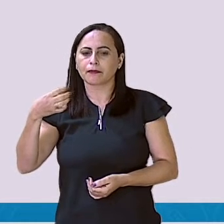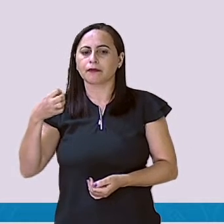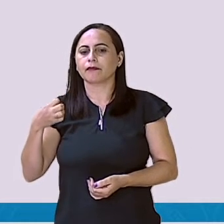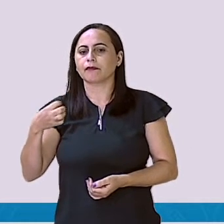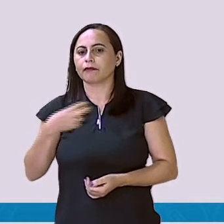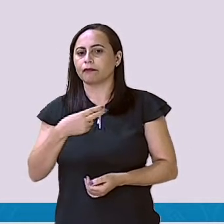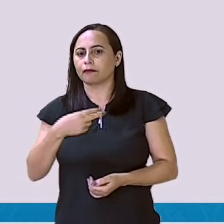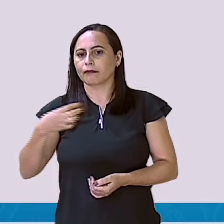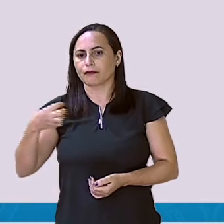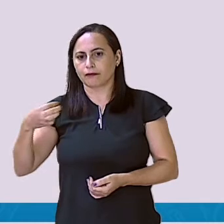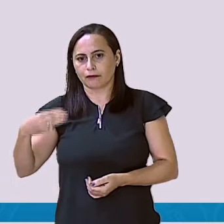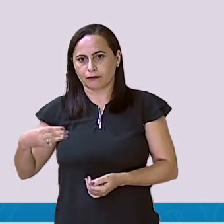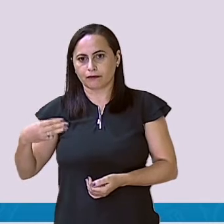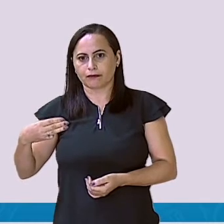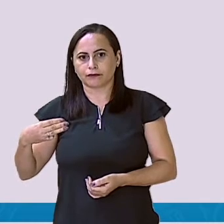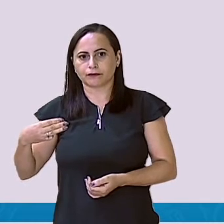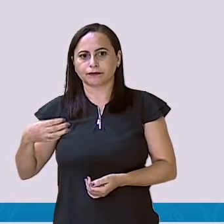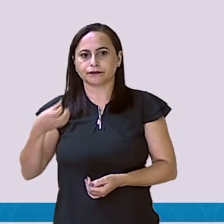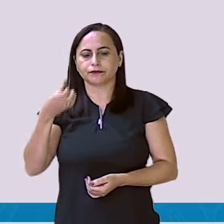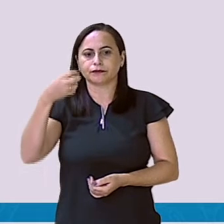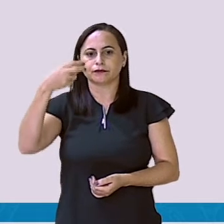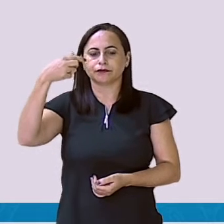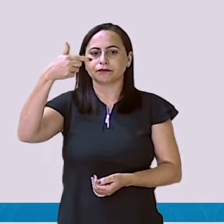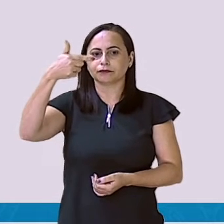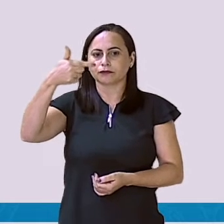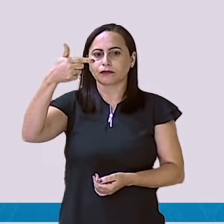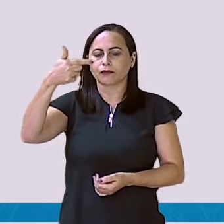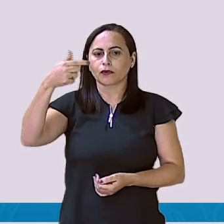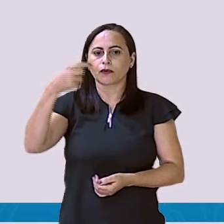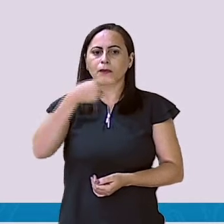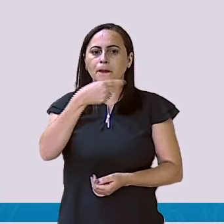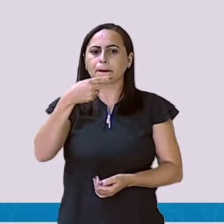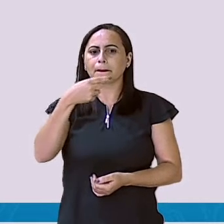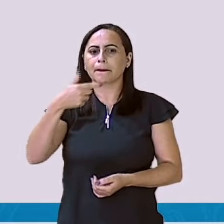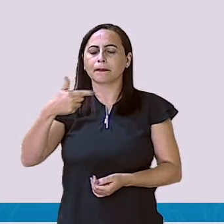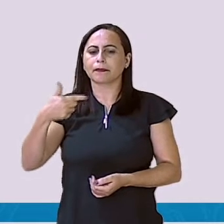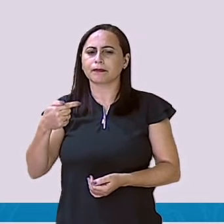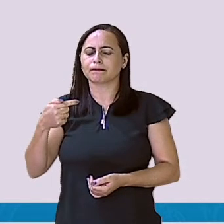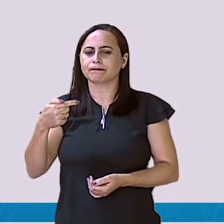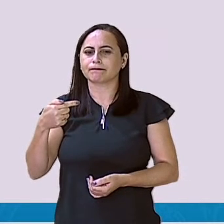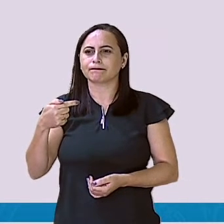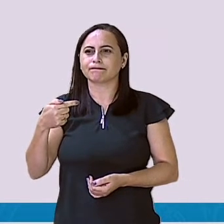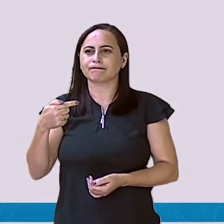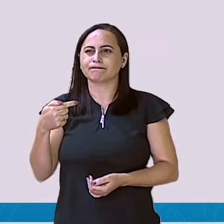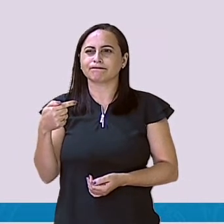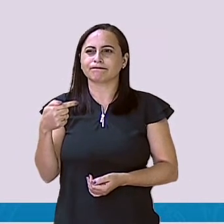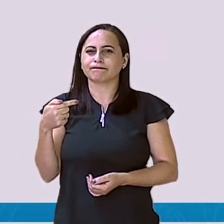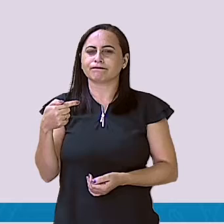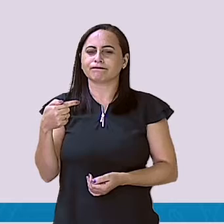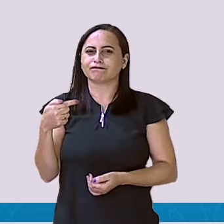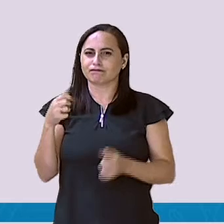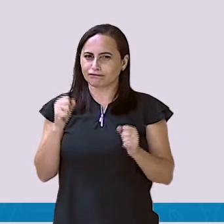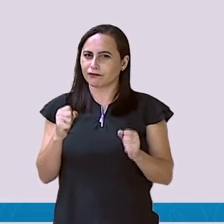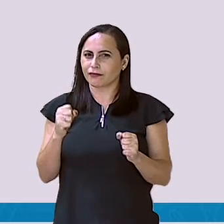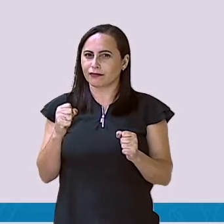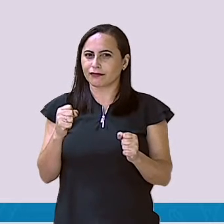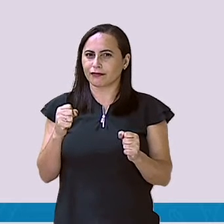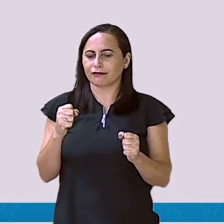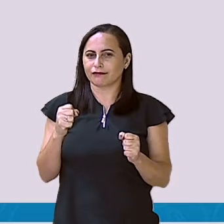Eu fico com 3. Eu tenho 2 e tiro 7. Isso é possível?